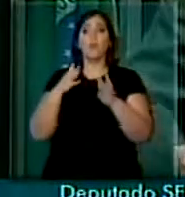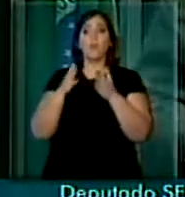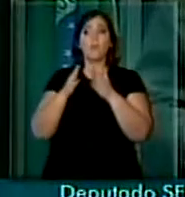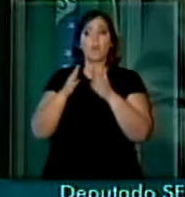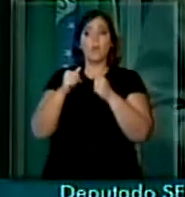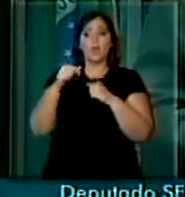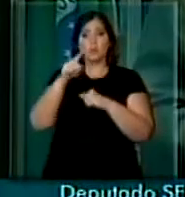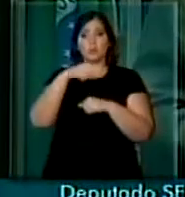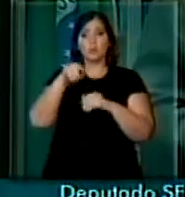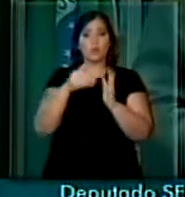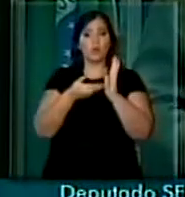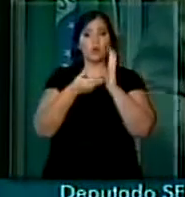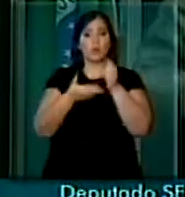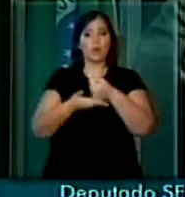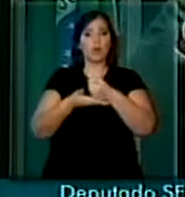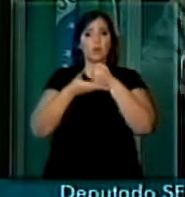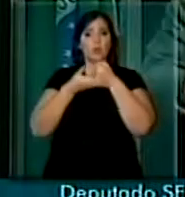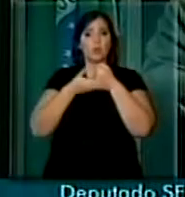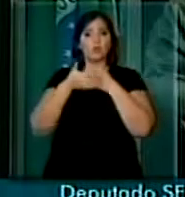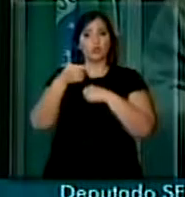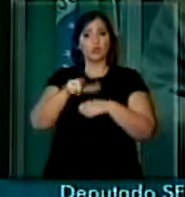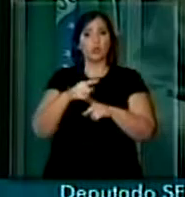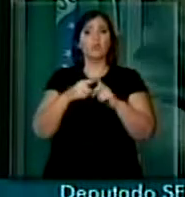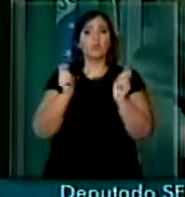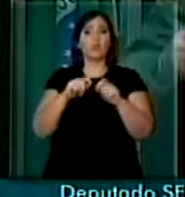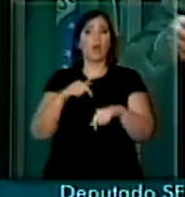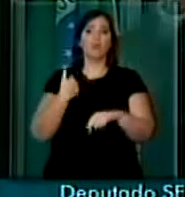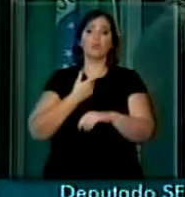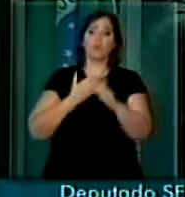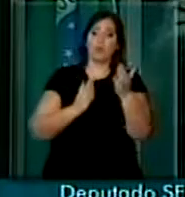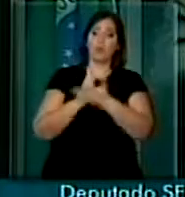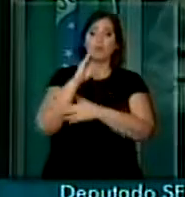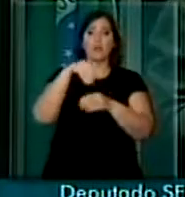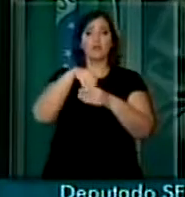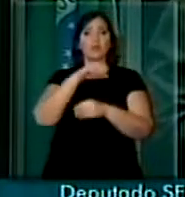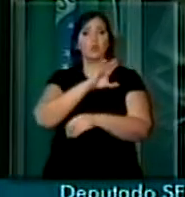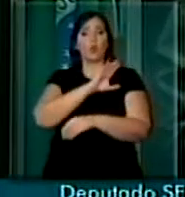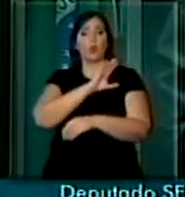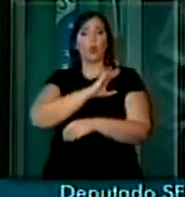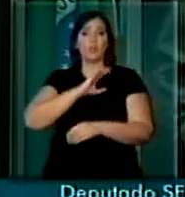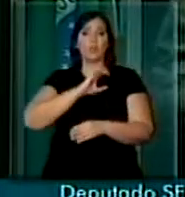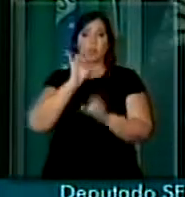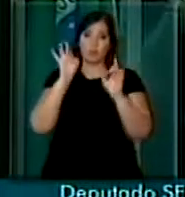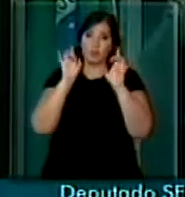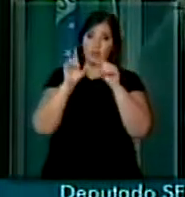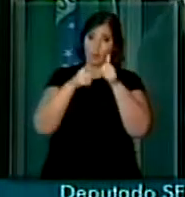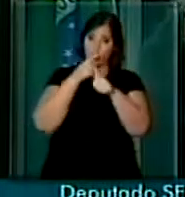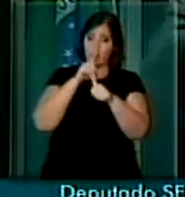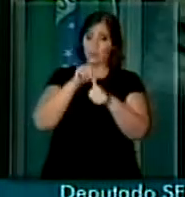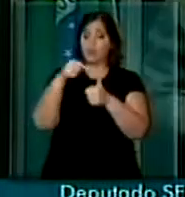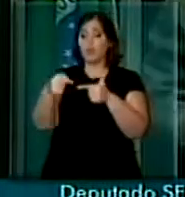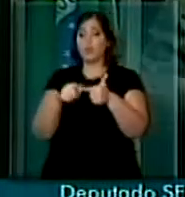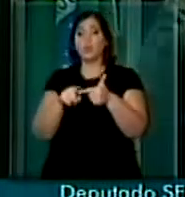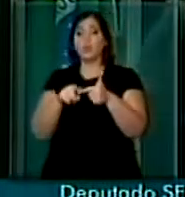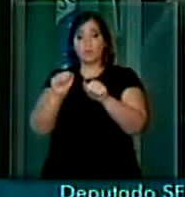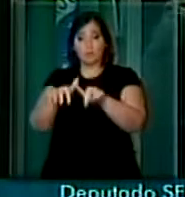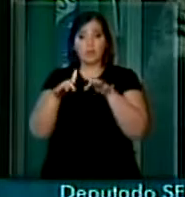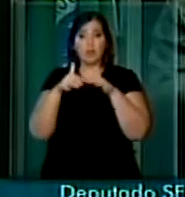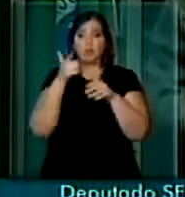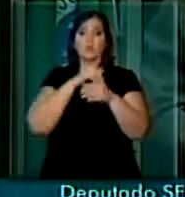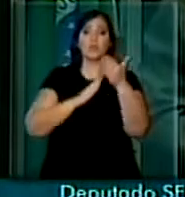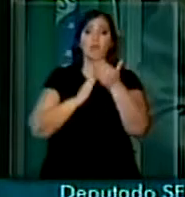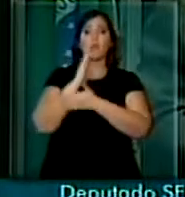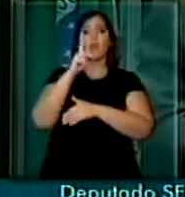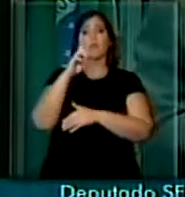apoio da Casa, mais uma vez, para que nós possamos aprovar, na Comissão Especial, em primeiro lugar, e depois, aqui em plenário, a PEC